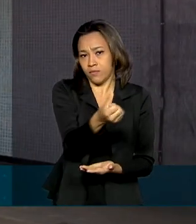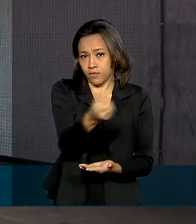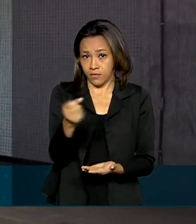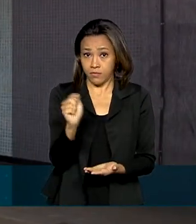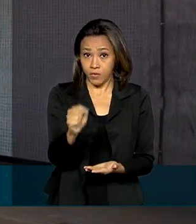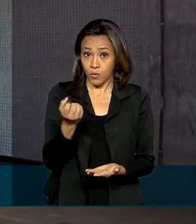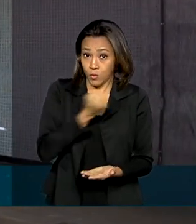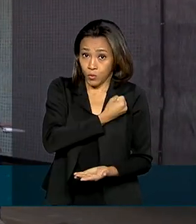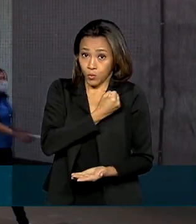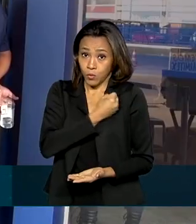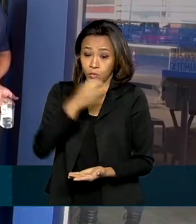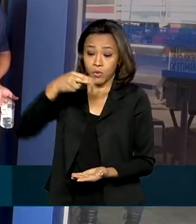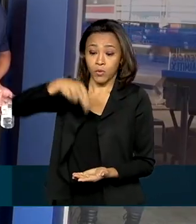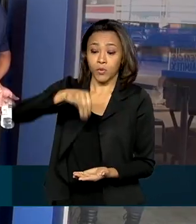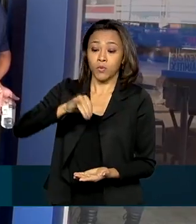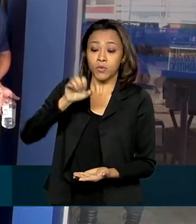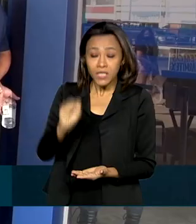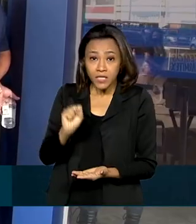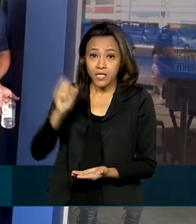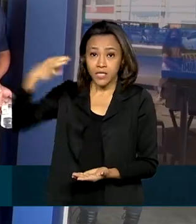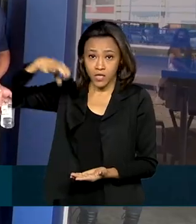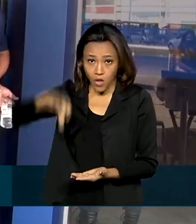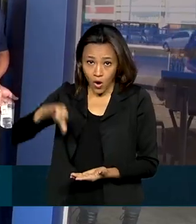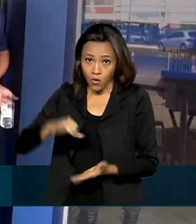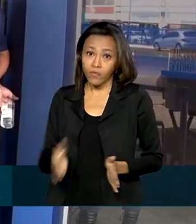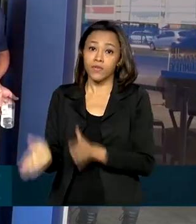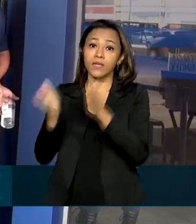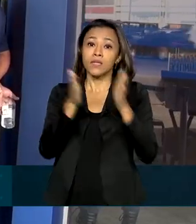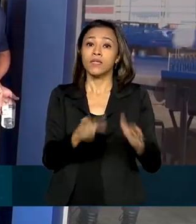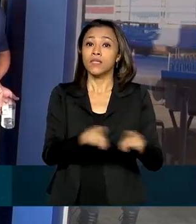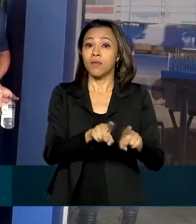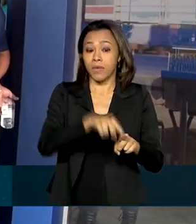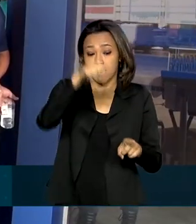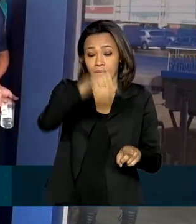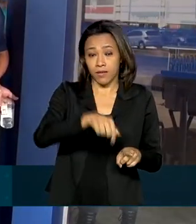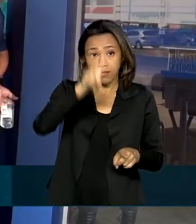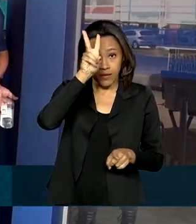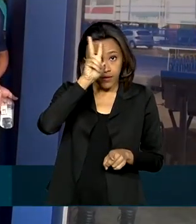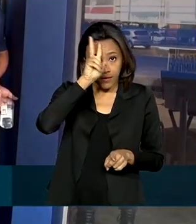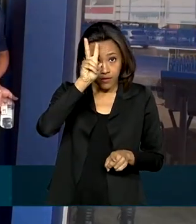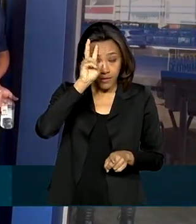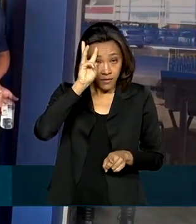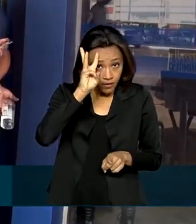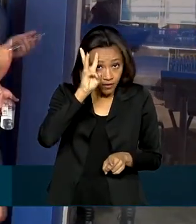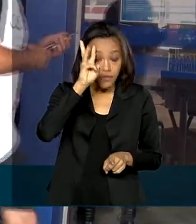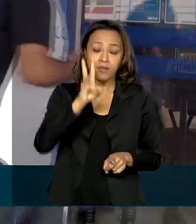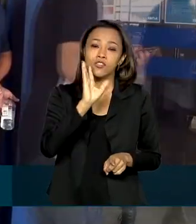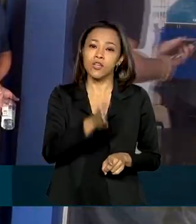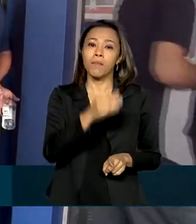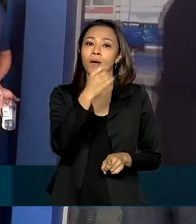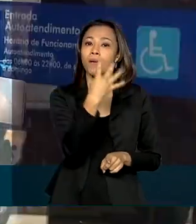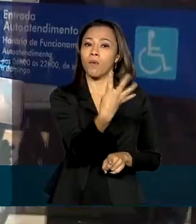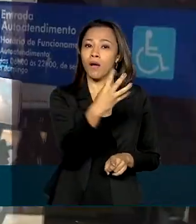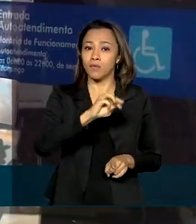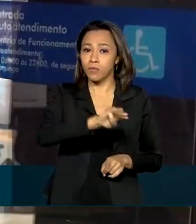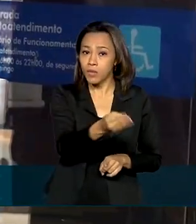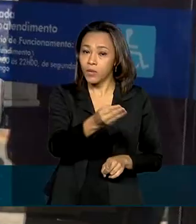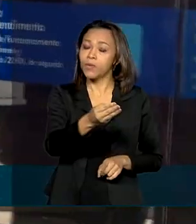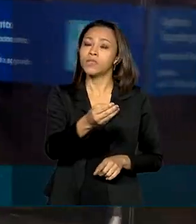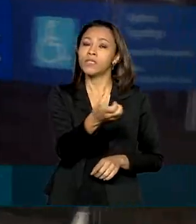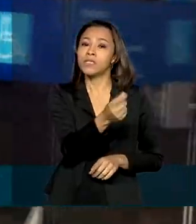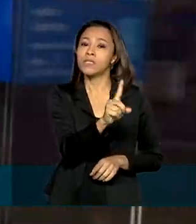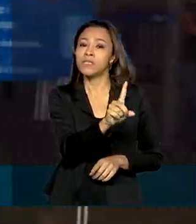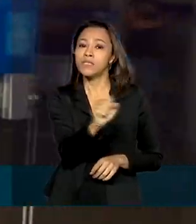com o NIS Final 9. E também nesta terça-feira, a Caixa libera saques do auxílio emergencial para 4,1 milhões de trabalhadores